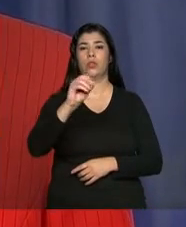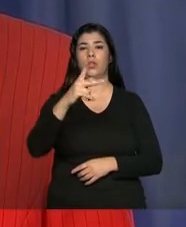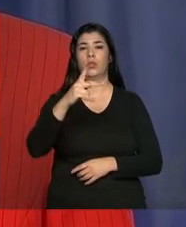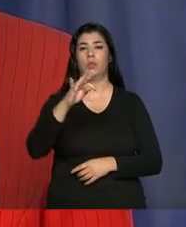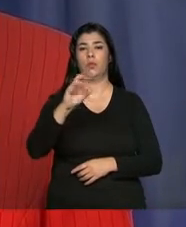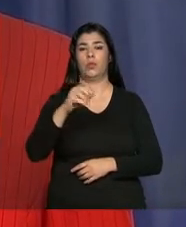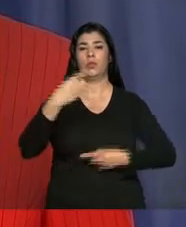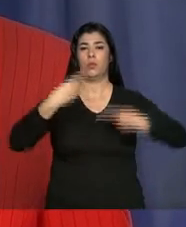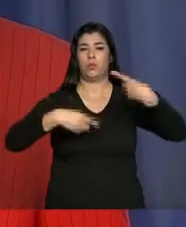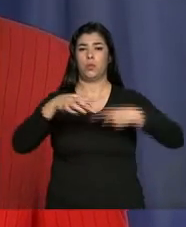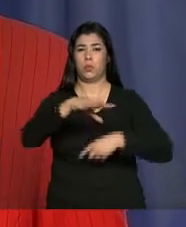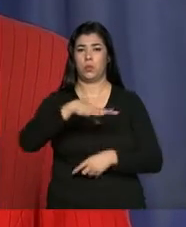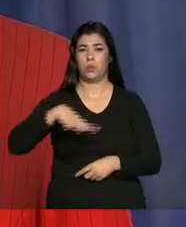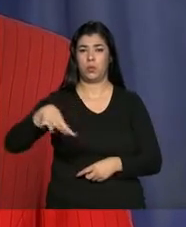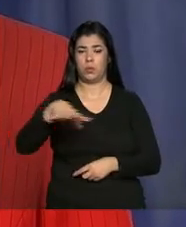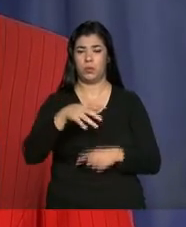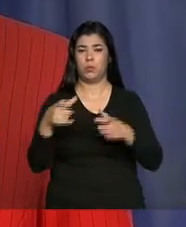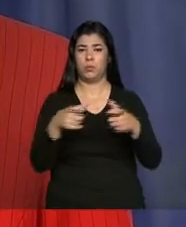respeito.